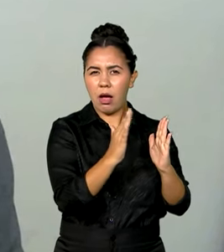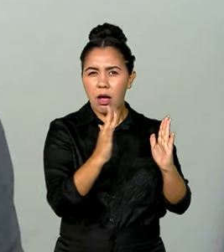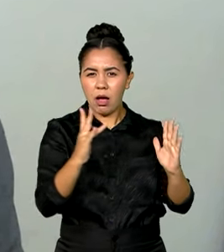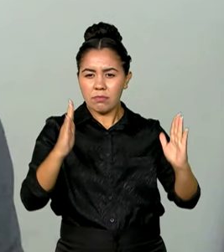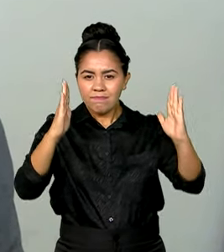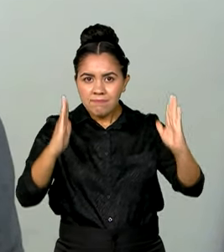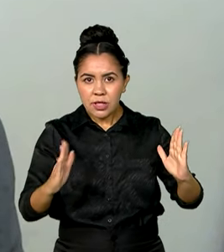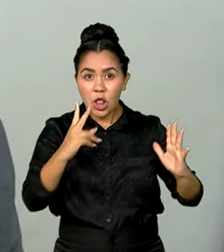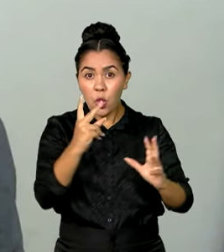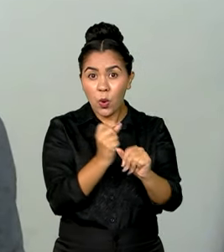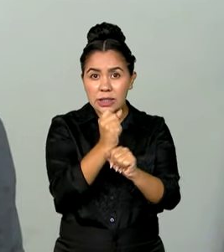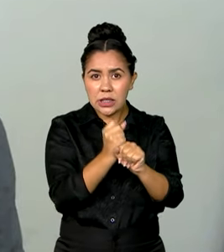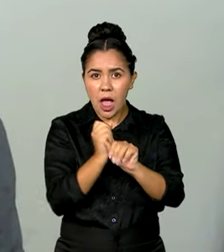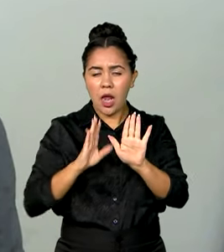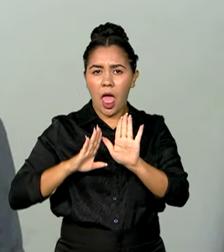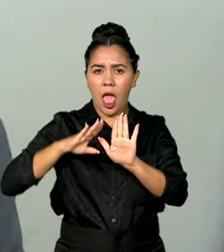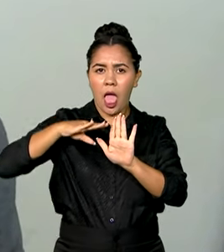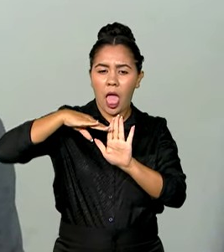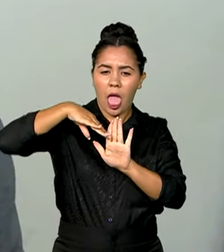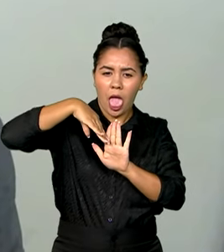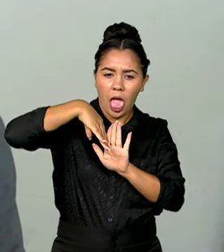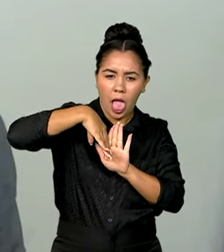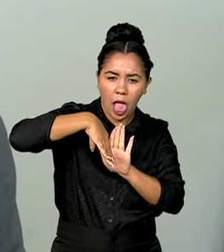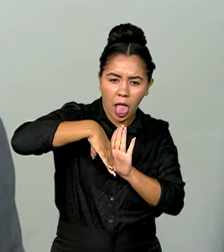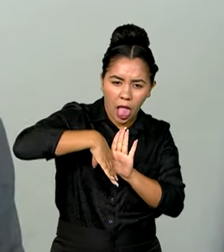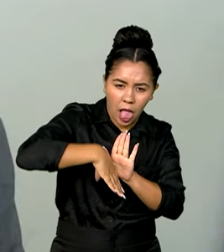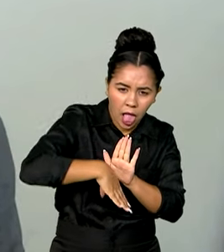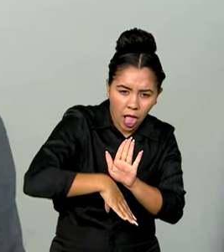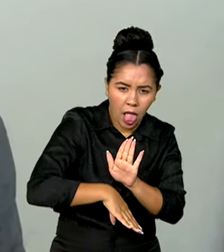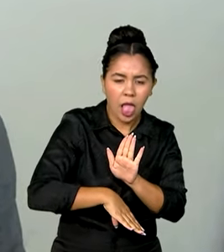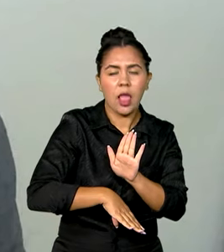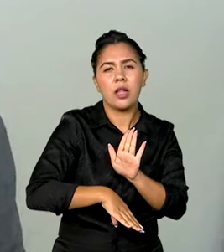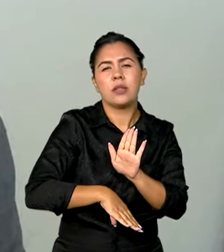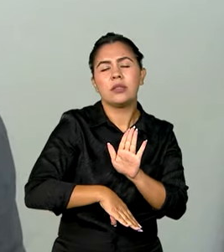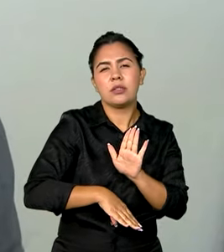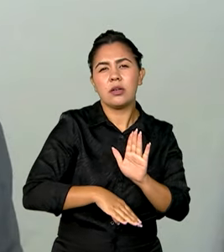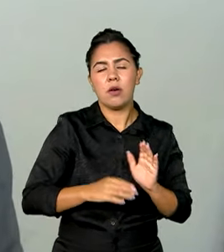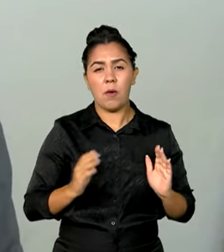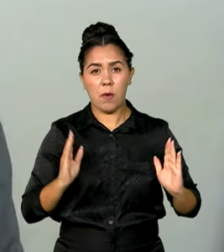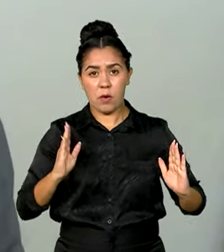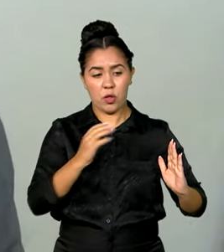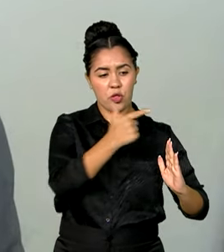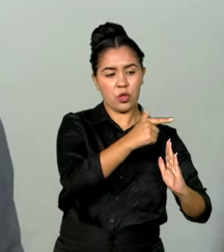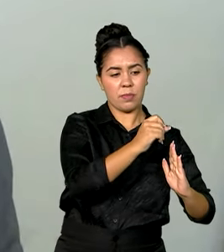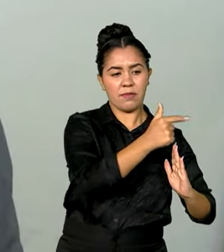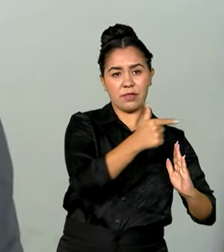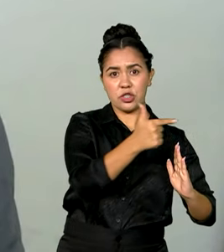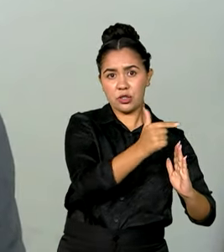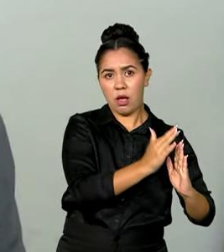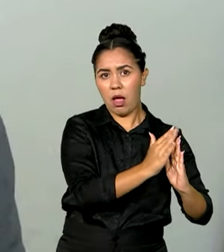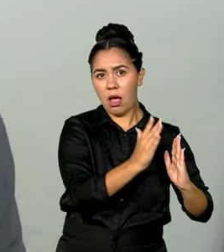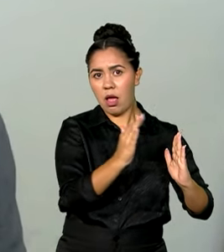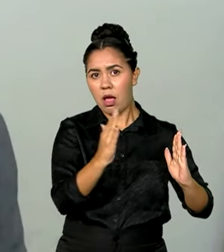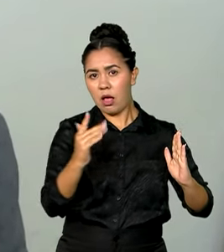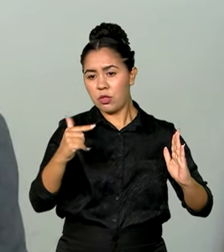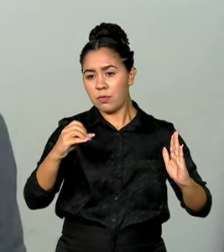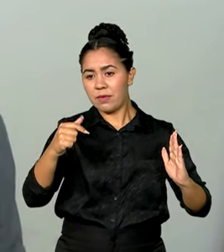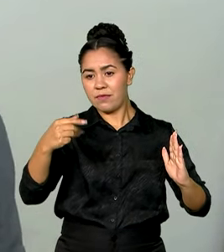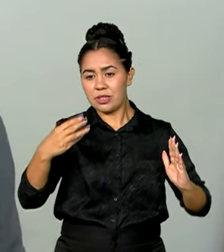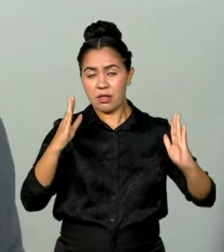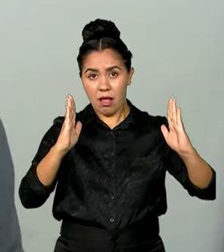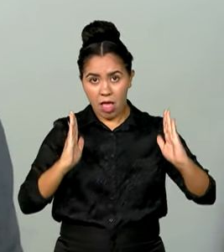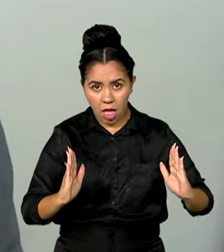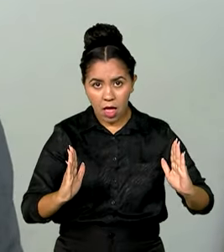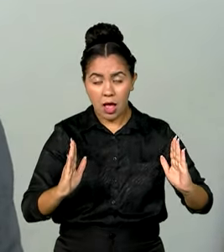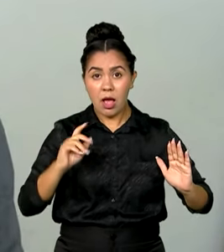de queda, o ano de 2022 e 2023, o PIB da